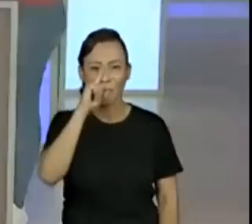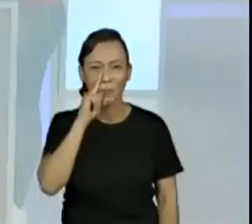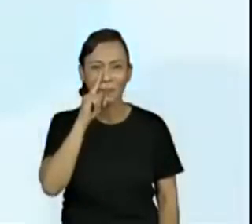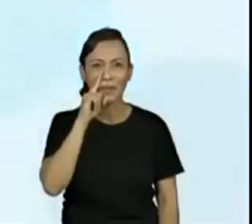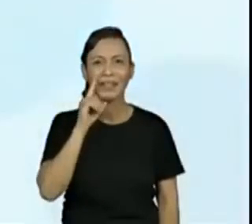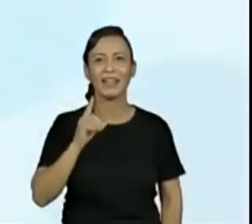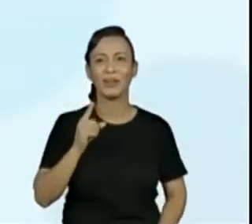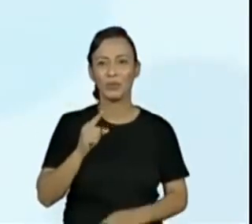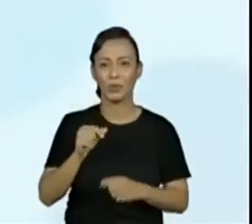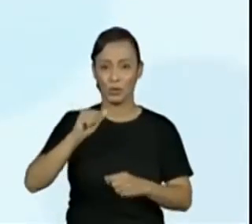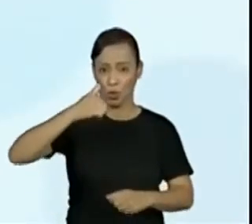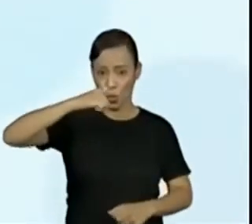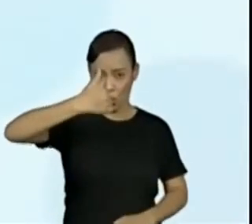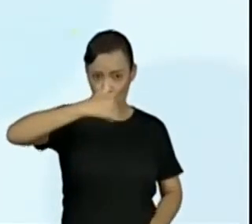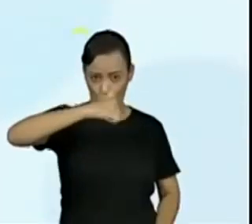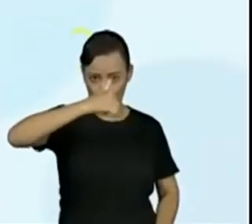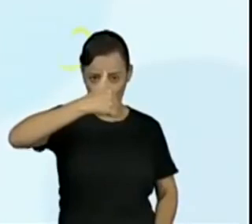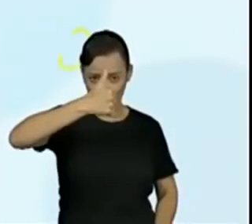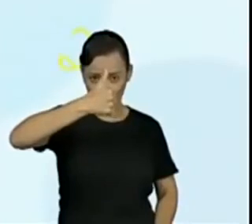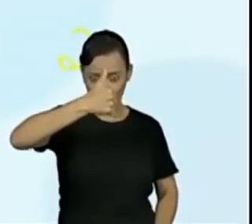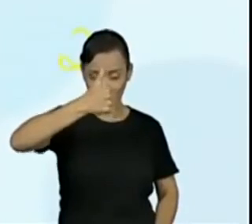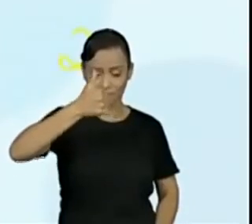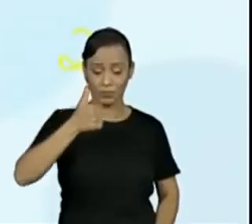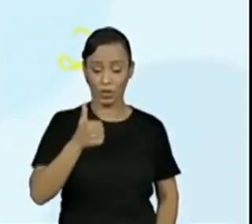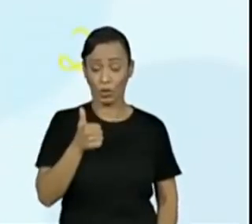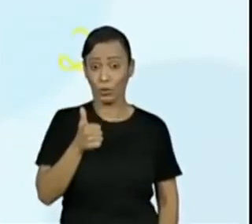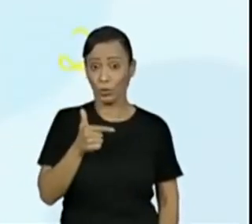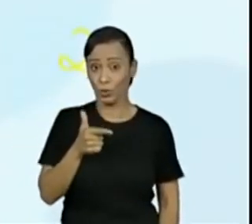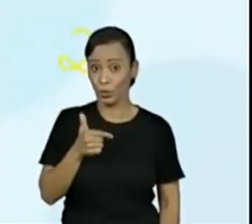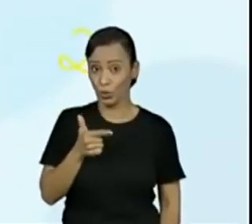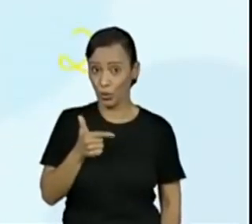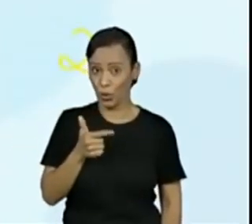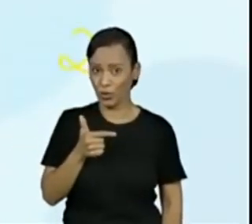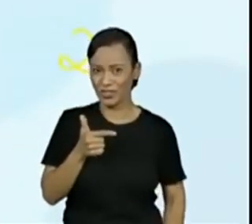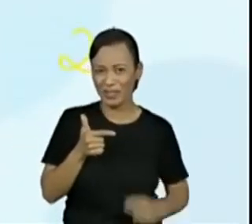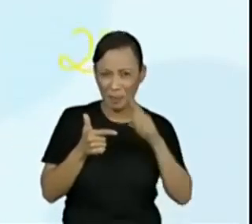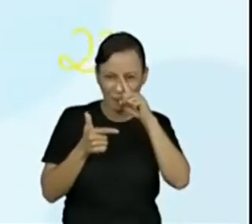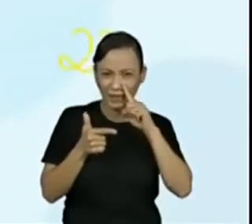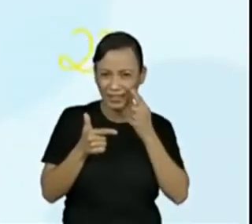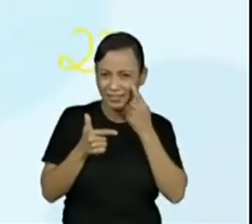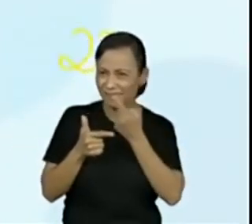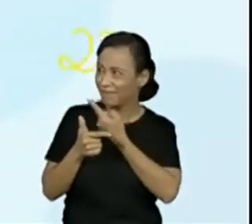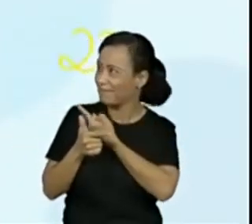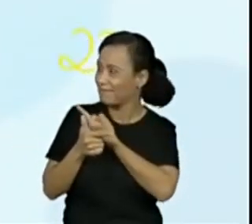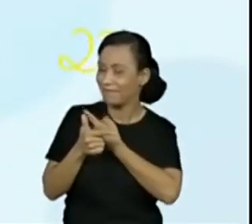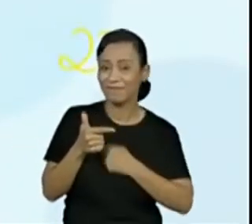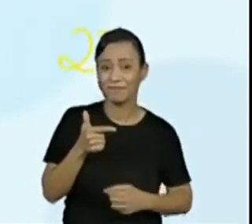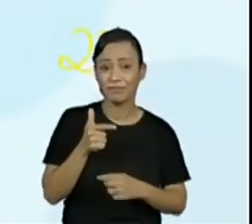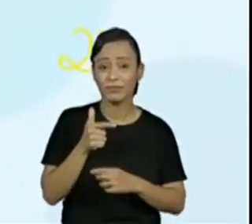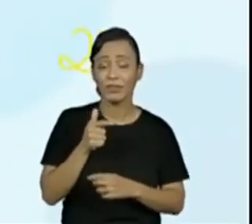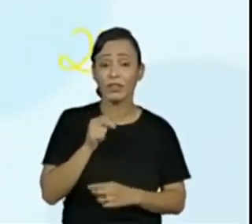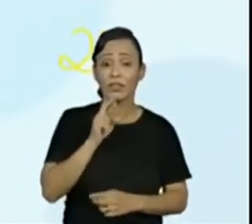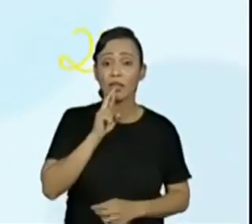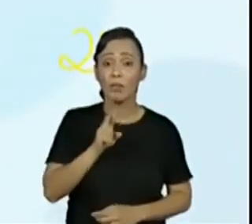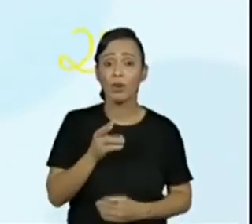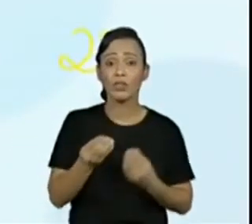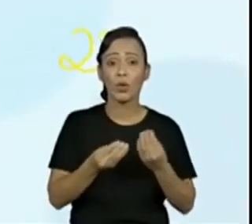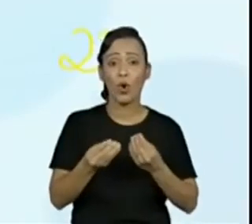novo. Agora vai ficar mais clarinho aqui, mas não tem problema. Para você chegar no resultado de vinte e três. Que eu acho que o que